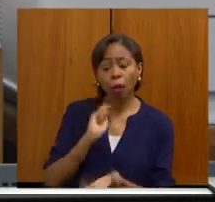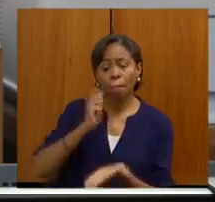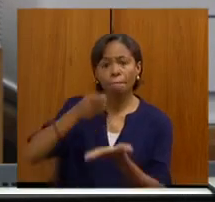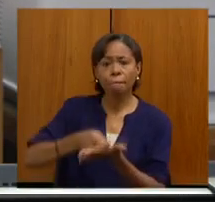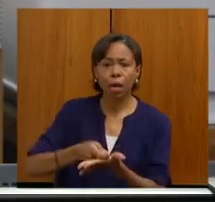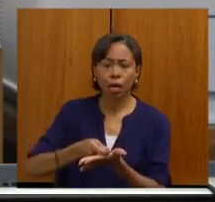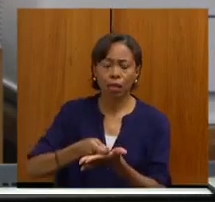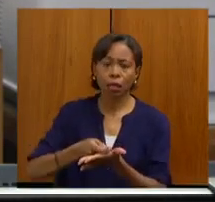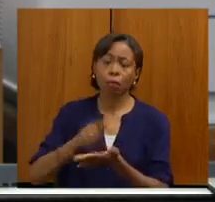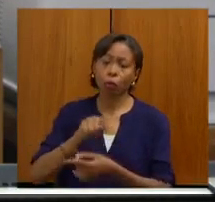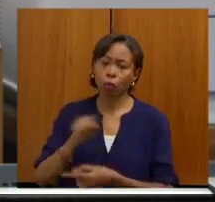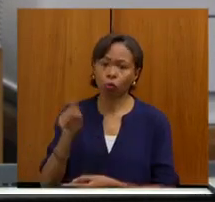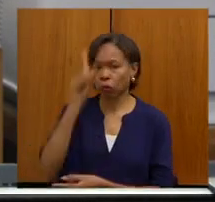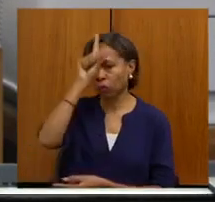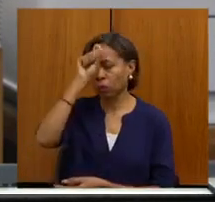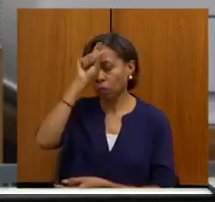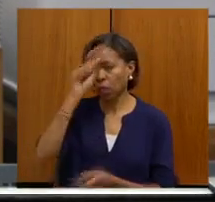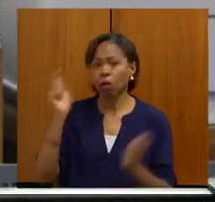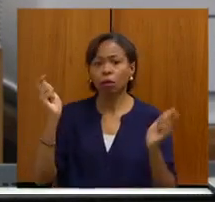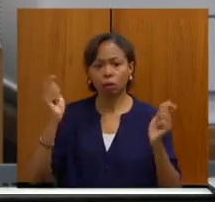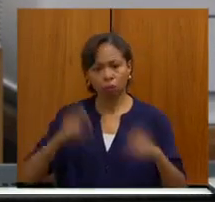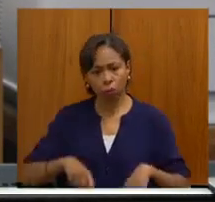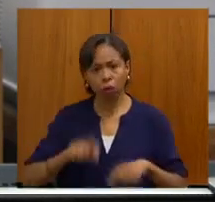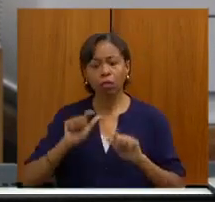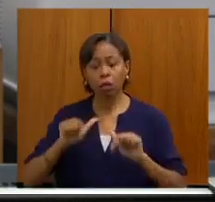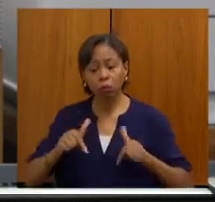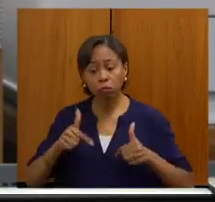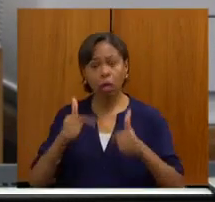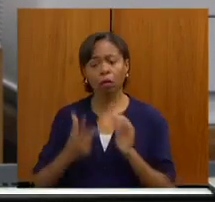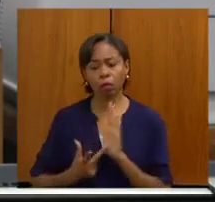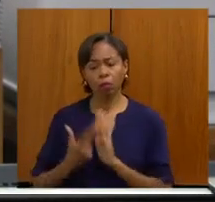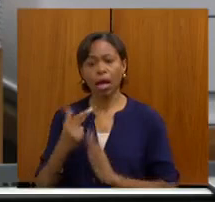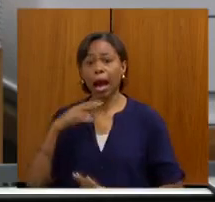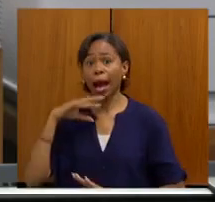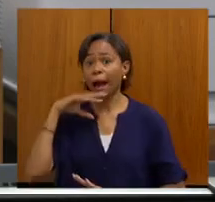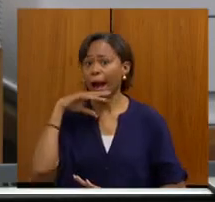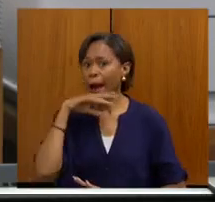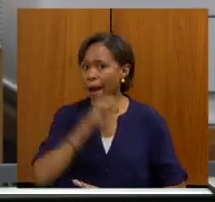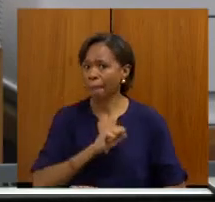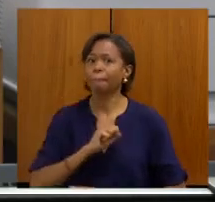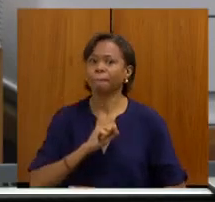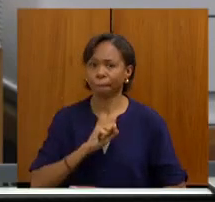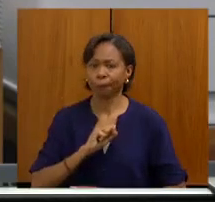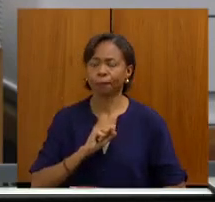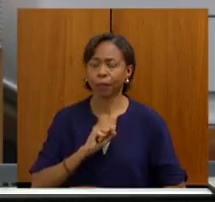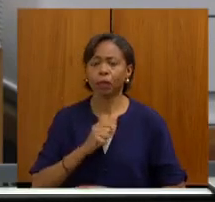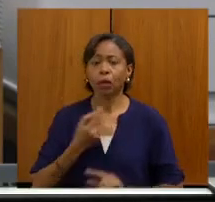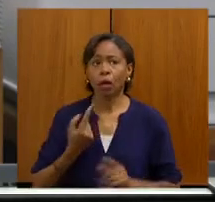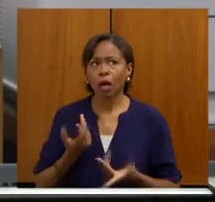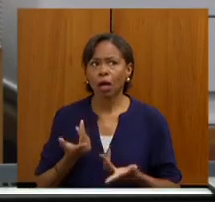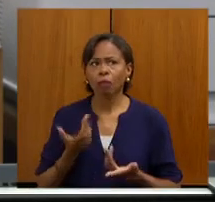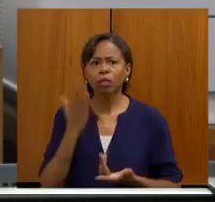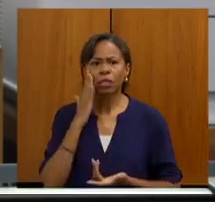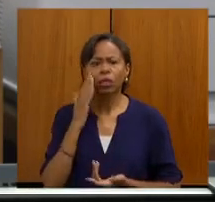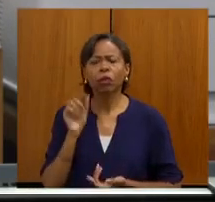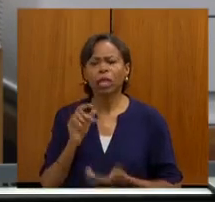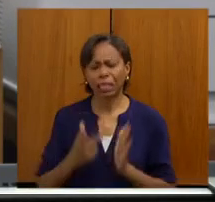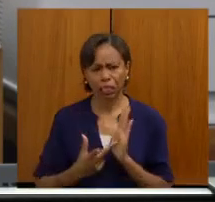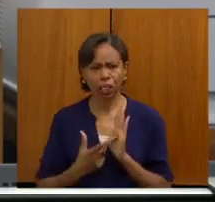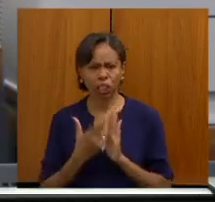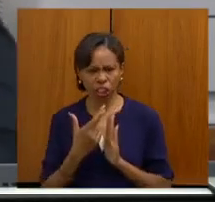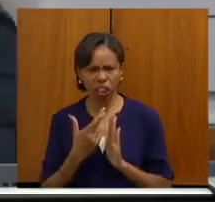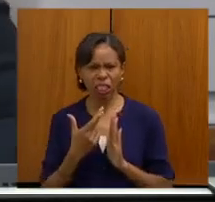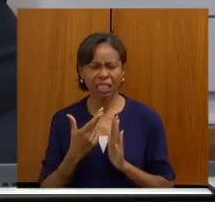hospitais façam esses procedimentos rápidos. aí a gente tem... Para senhor entender, em cirurgia